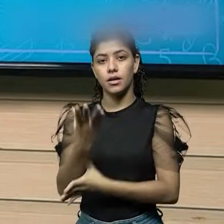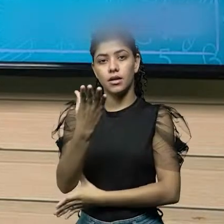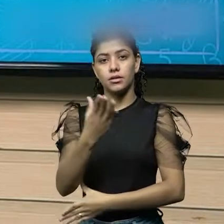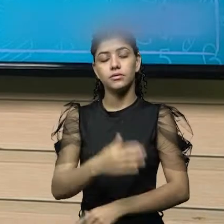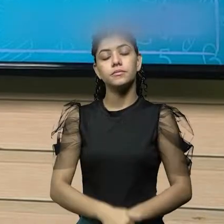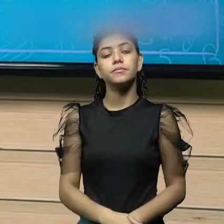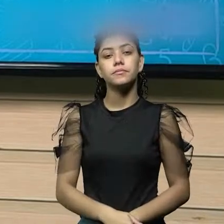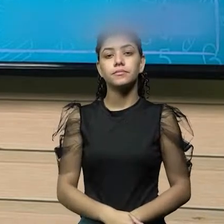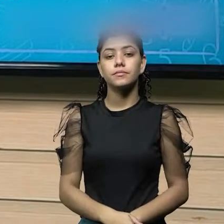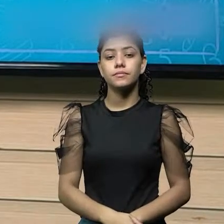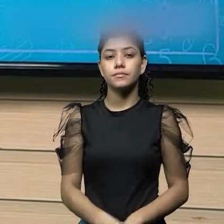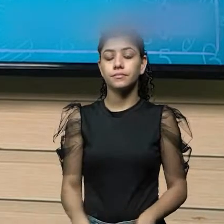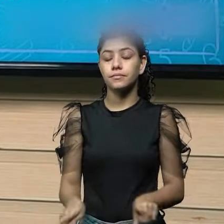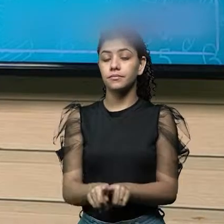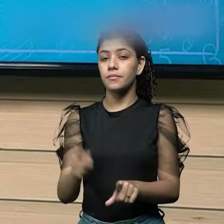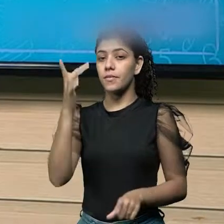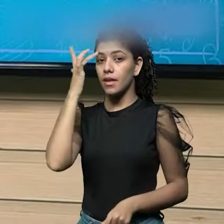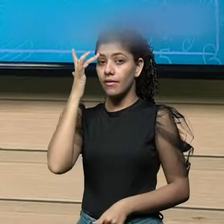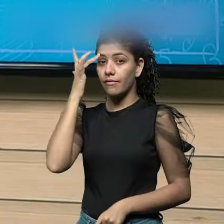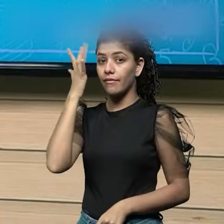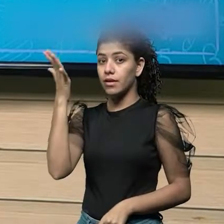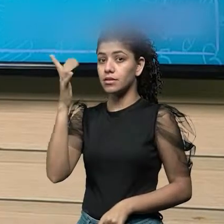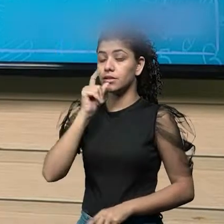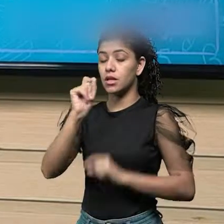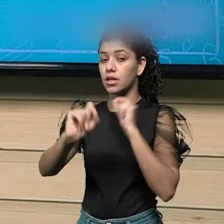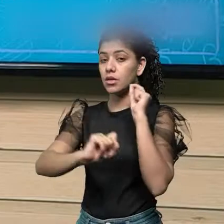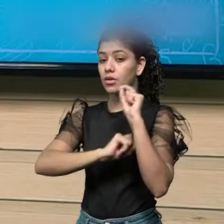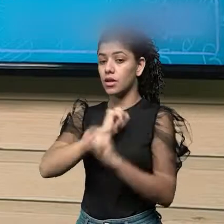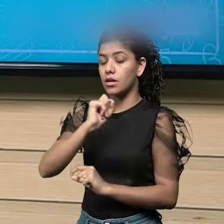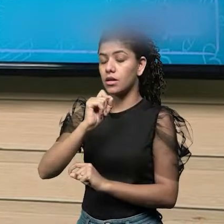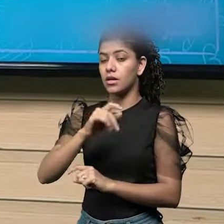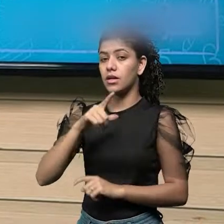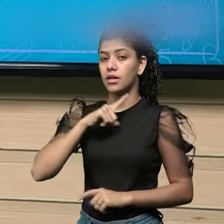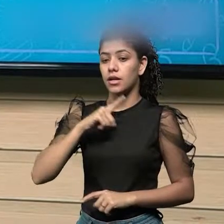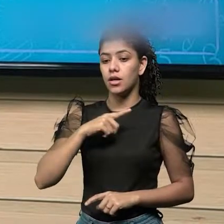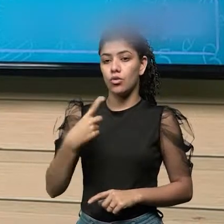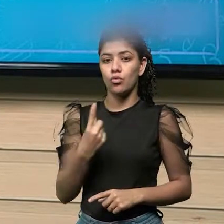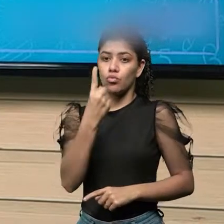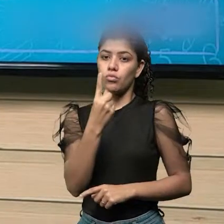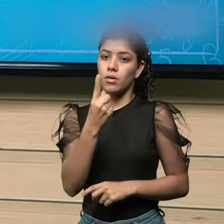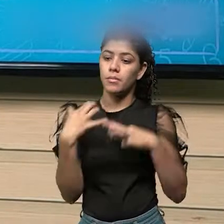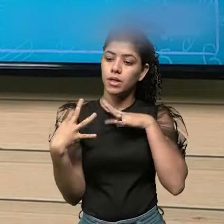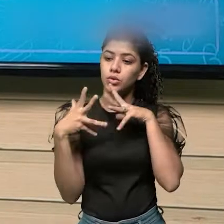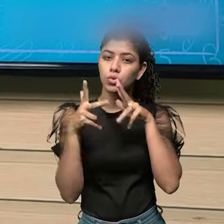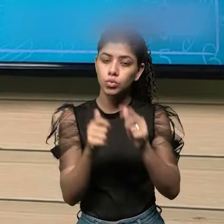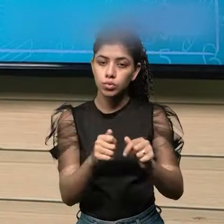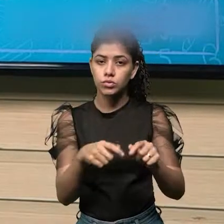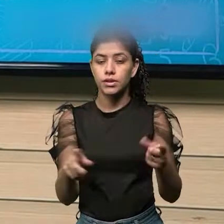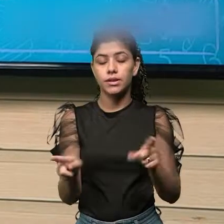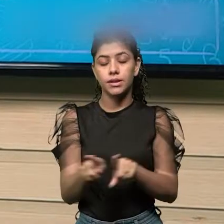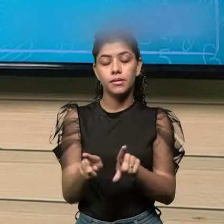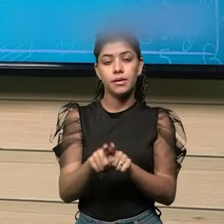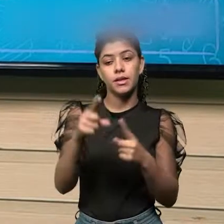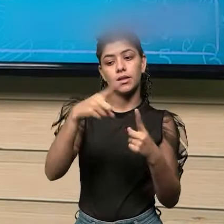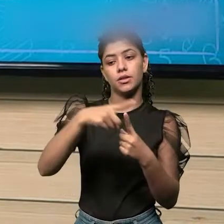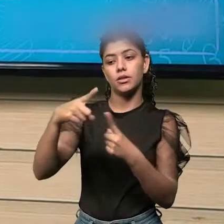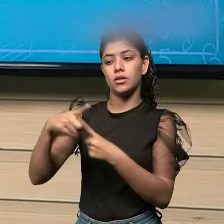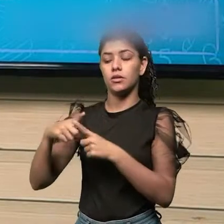é muito mais fácil que tenhamos uma unidade padrão para cada tipo de medida.